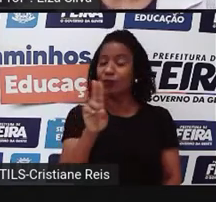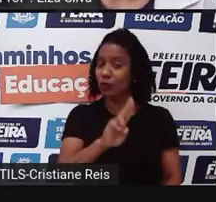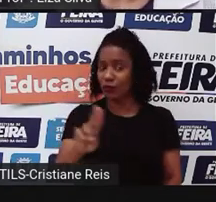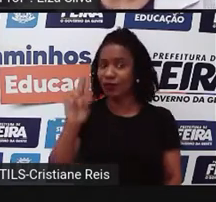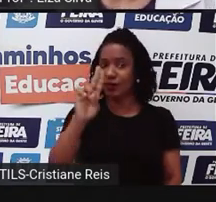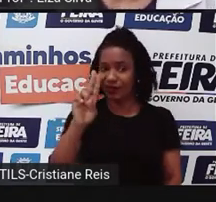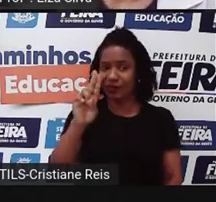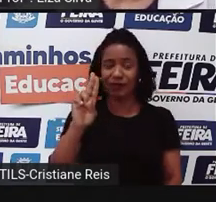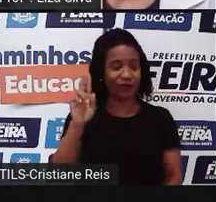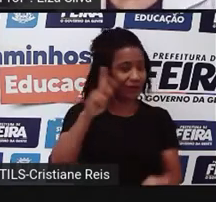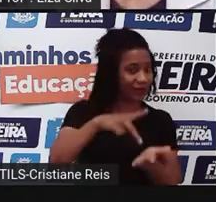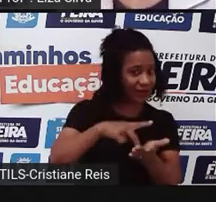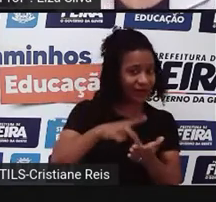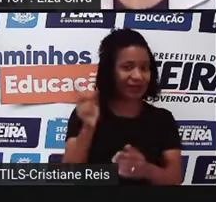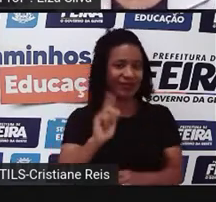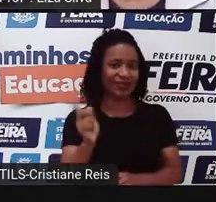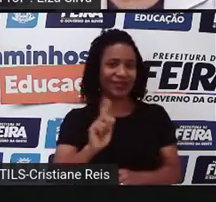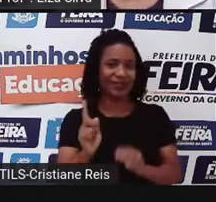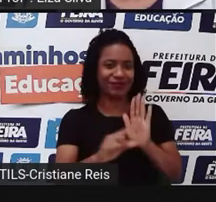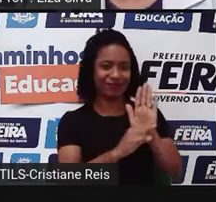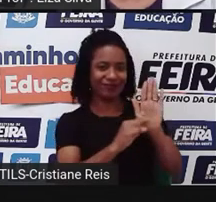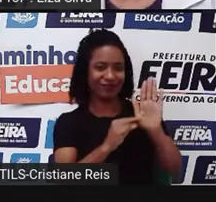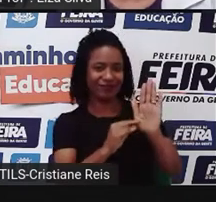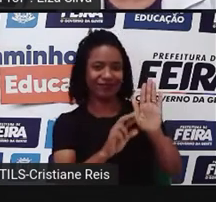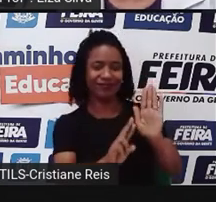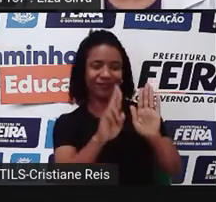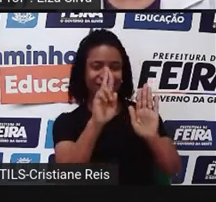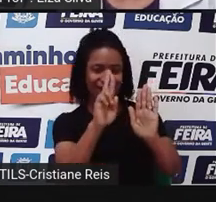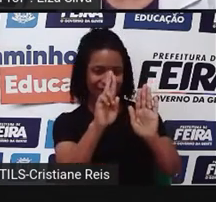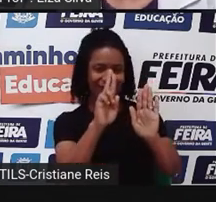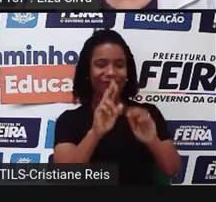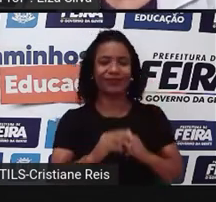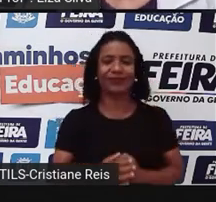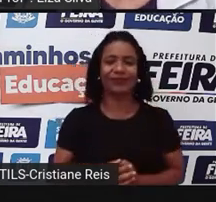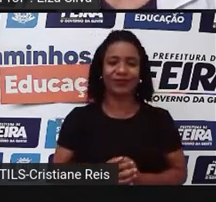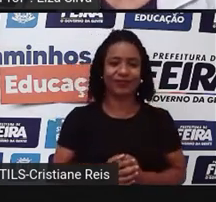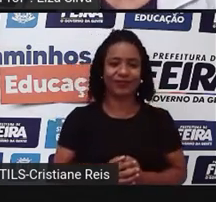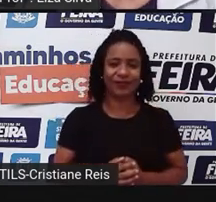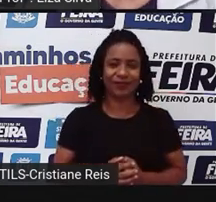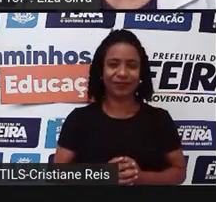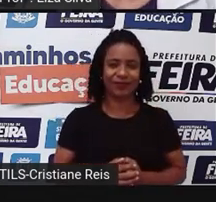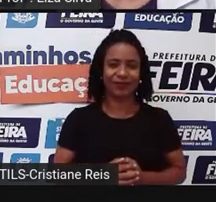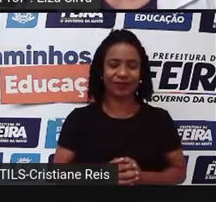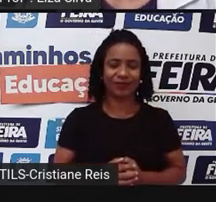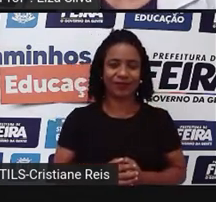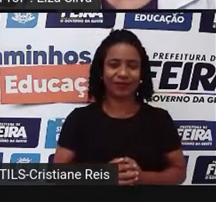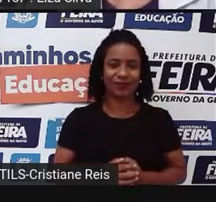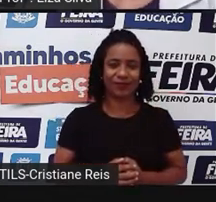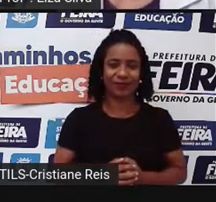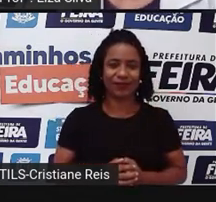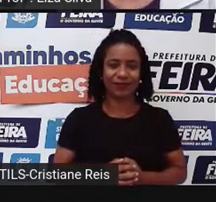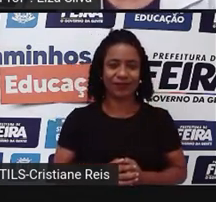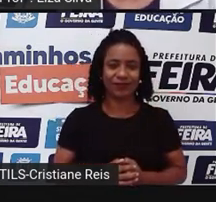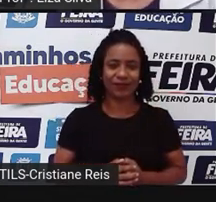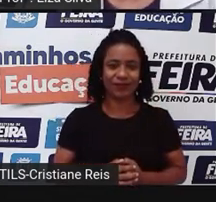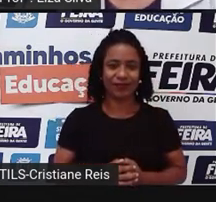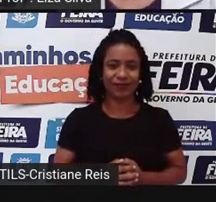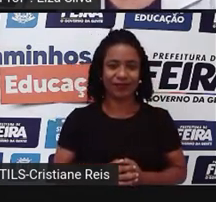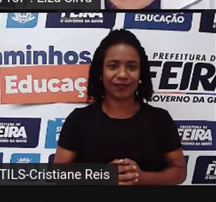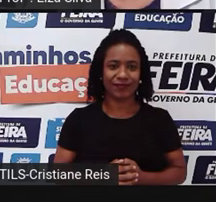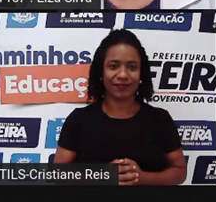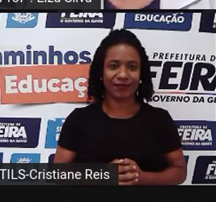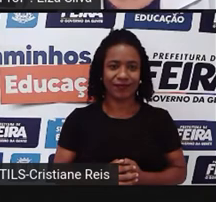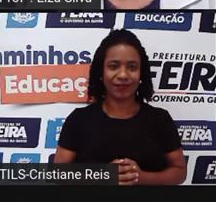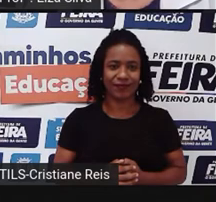artístico. Maya Angelou was born in 1928 and she died